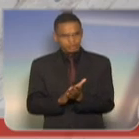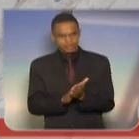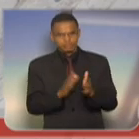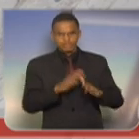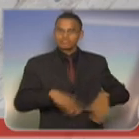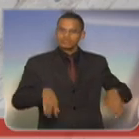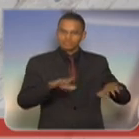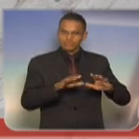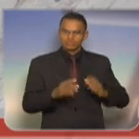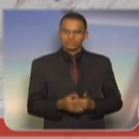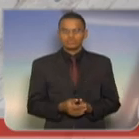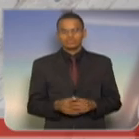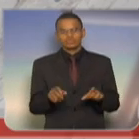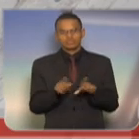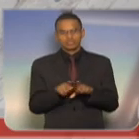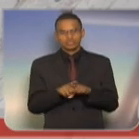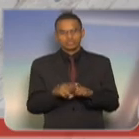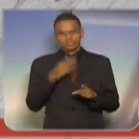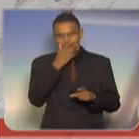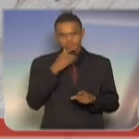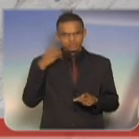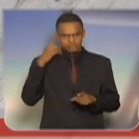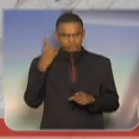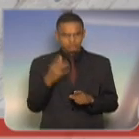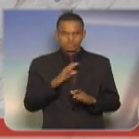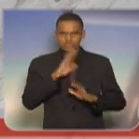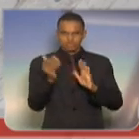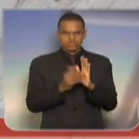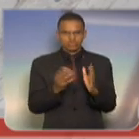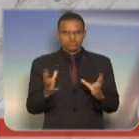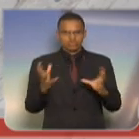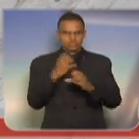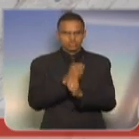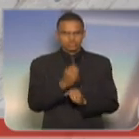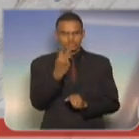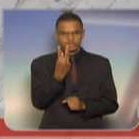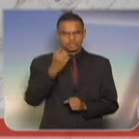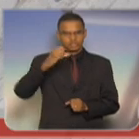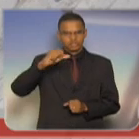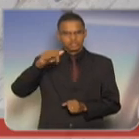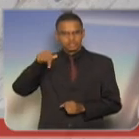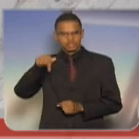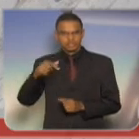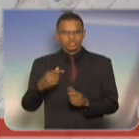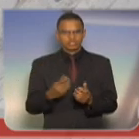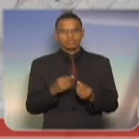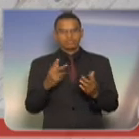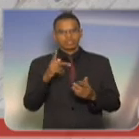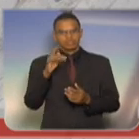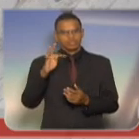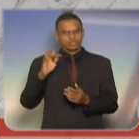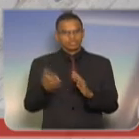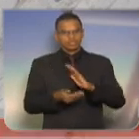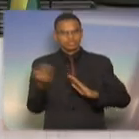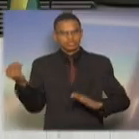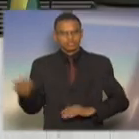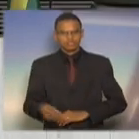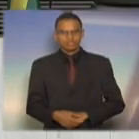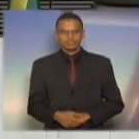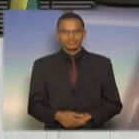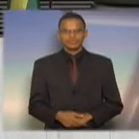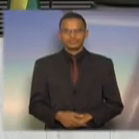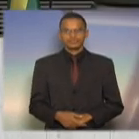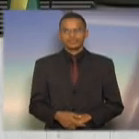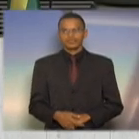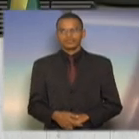e aos outros deputados que deram o número de 367 votos para tirarmos o PT do poder. Muito obrigado, senhor presidente. Pela ordem, nobre